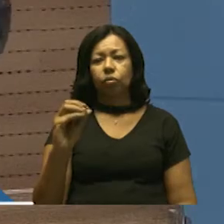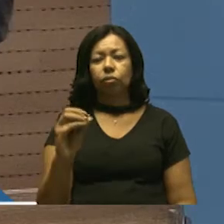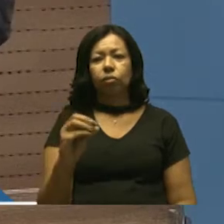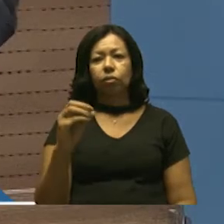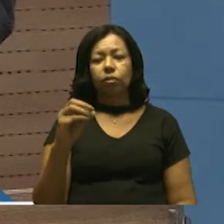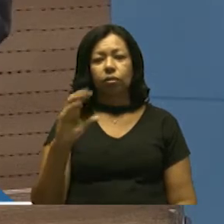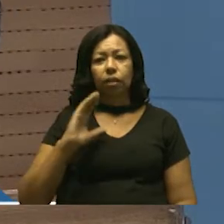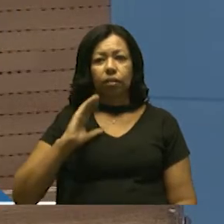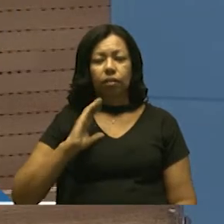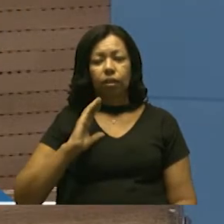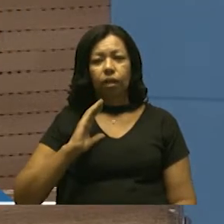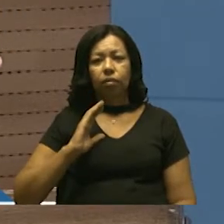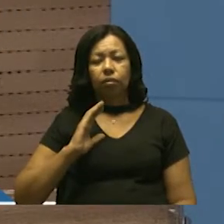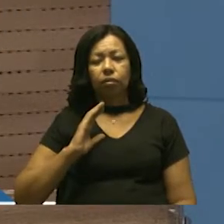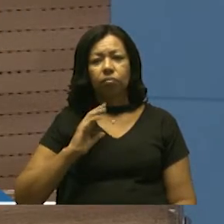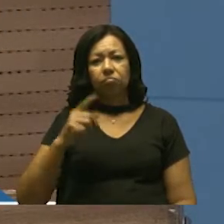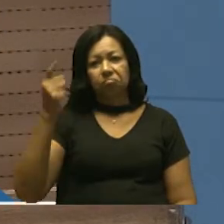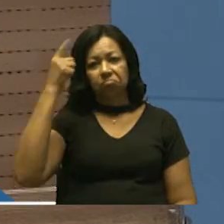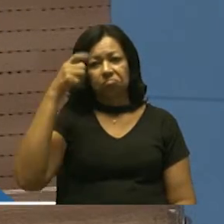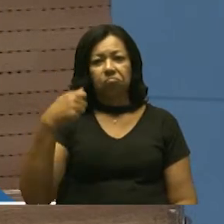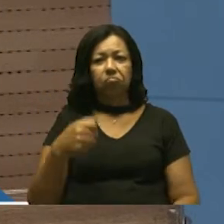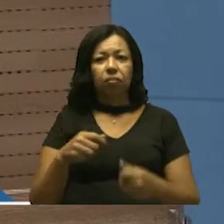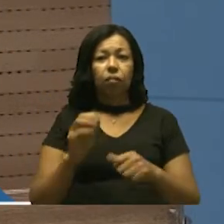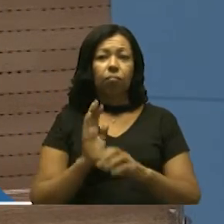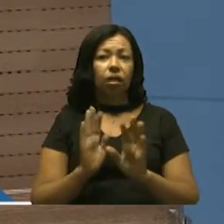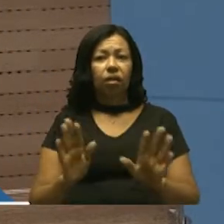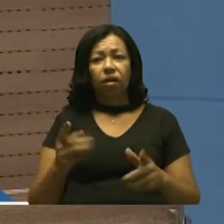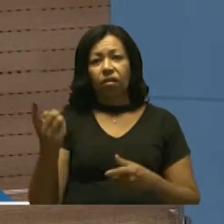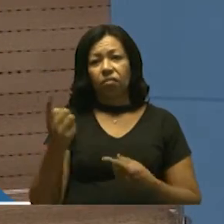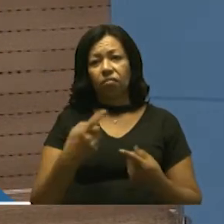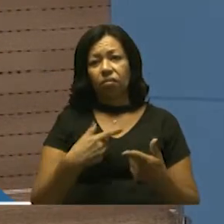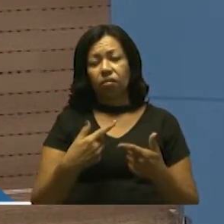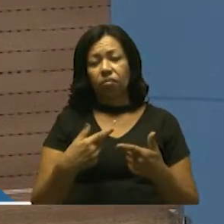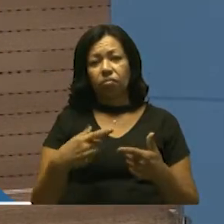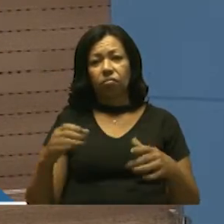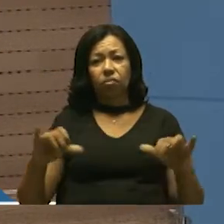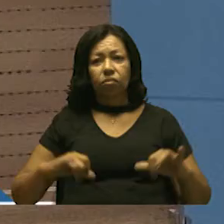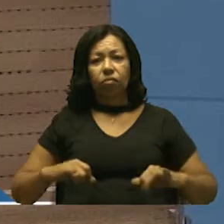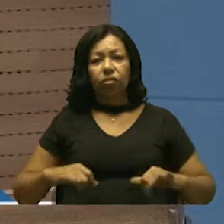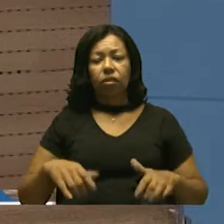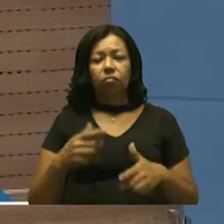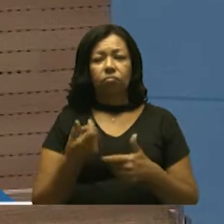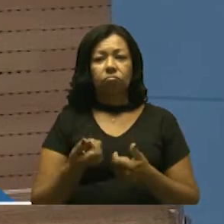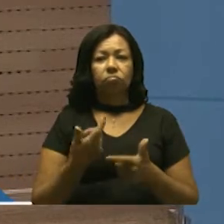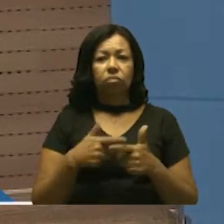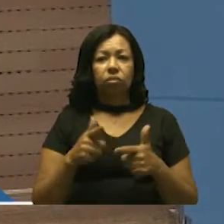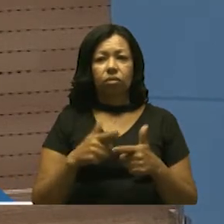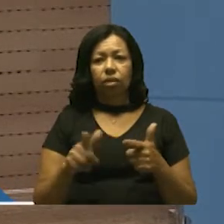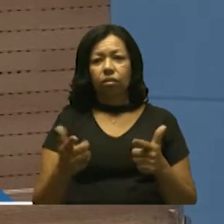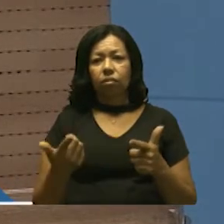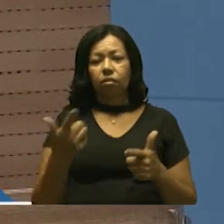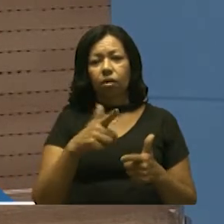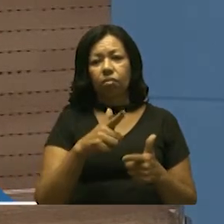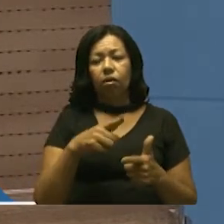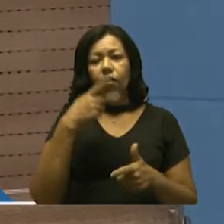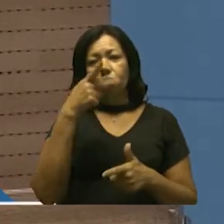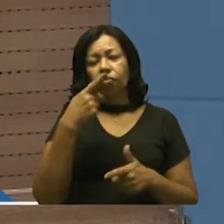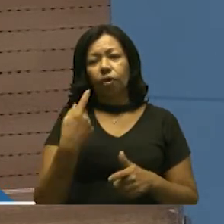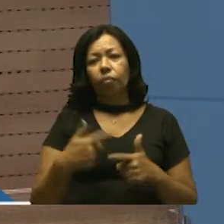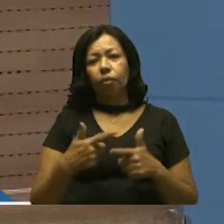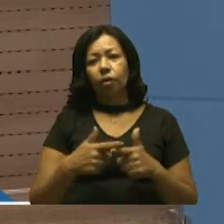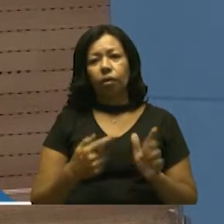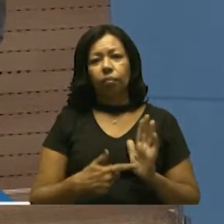devem parar e vêm sofrendo as consequências. Agora, eu falo com propriedade porque apresentei